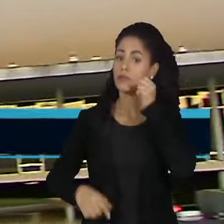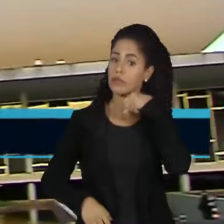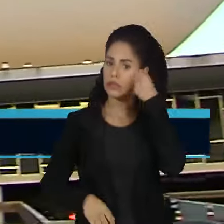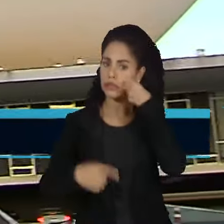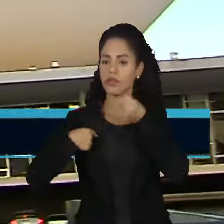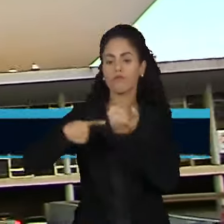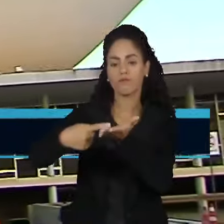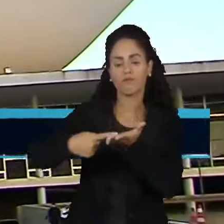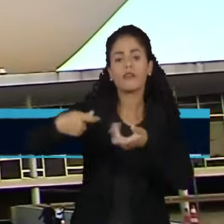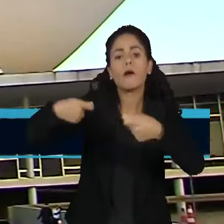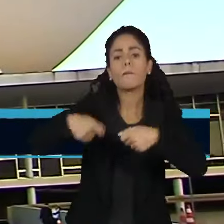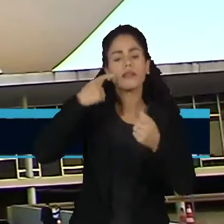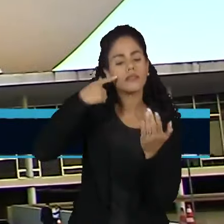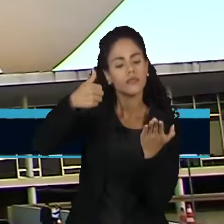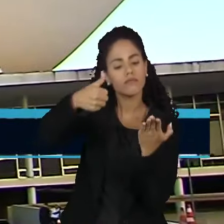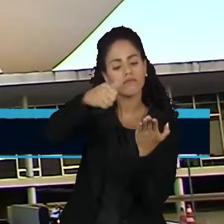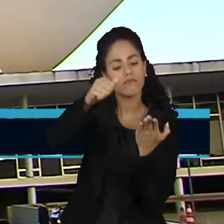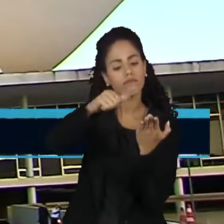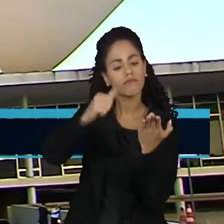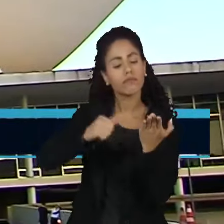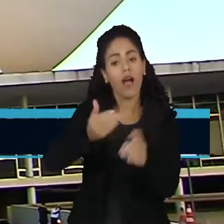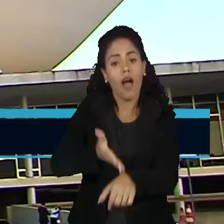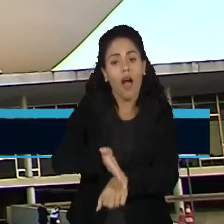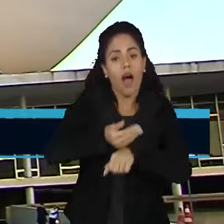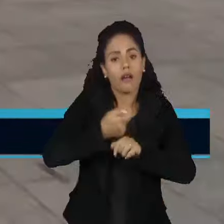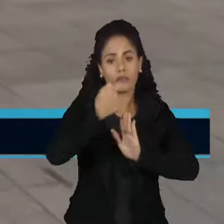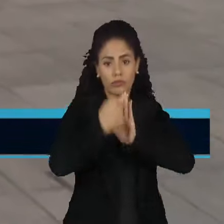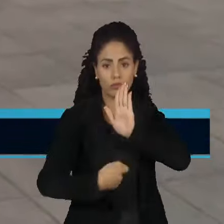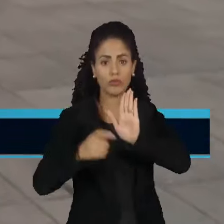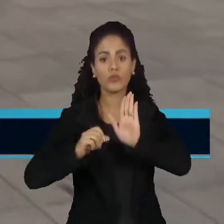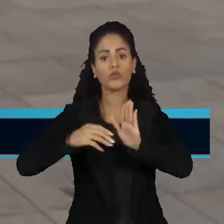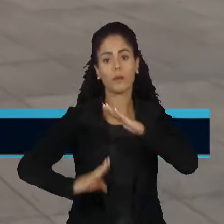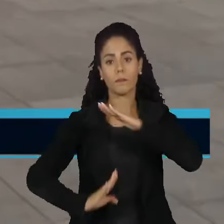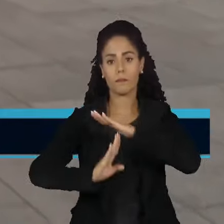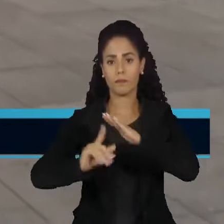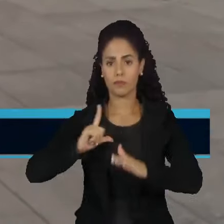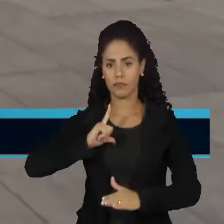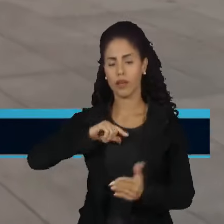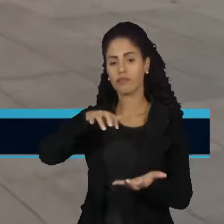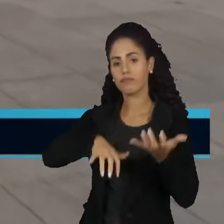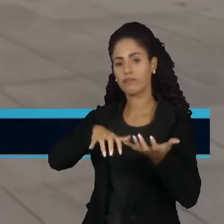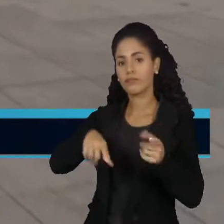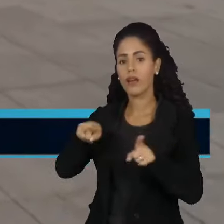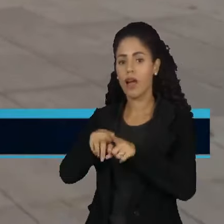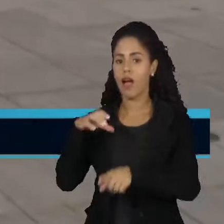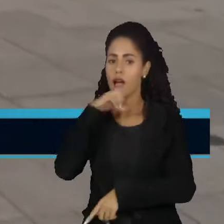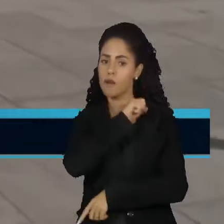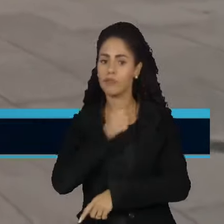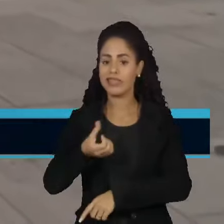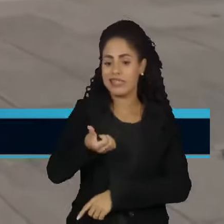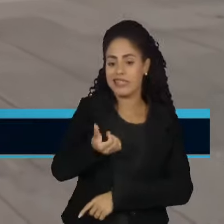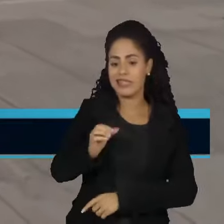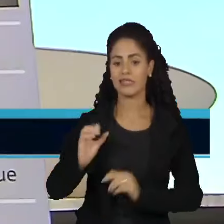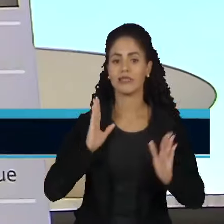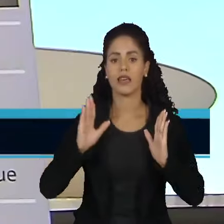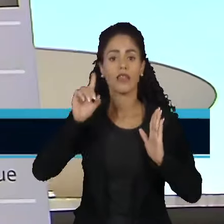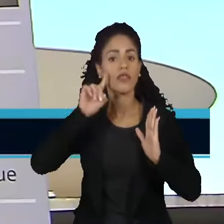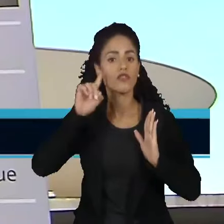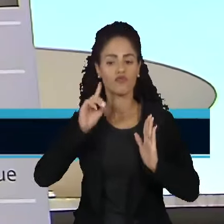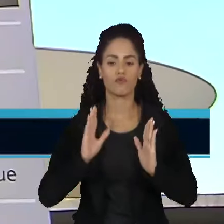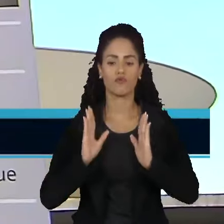precisam apreciar o texto antes do prazo determinado pelo Supremo Tribunal Federal, que é de 60 dias.